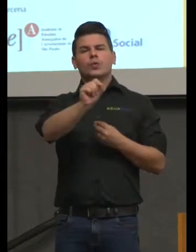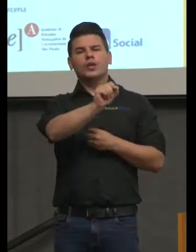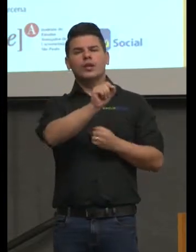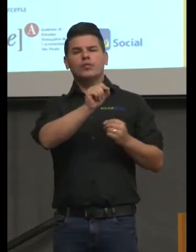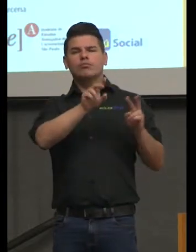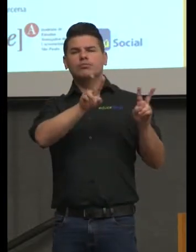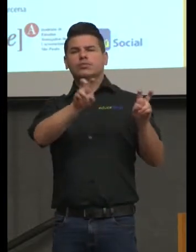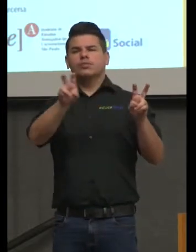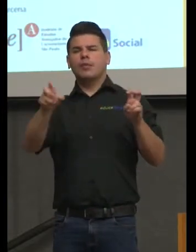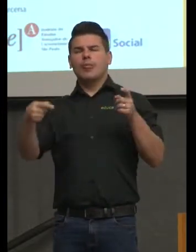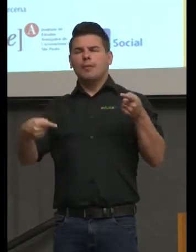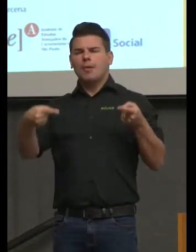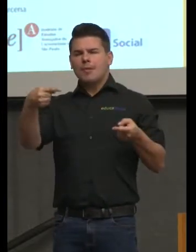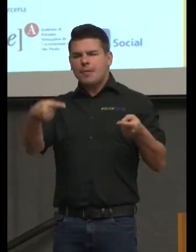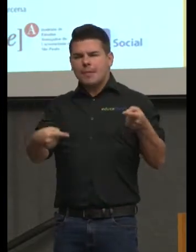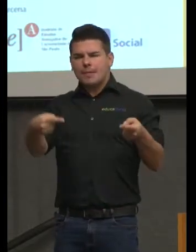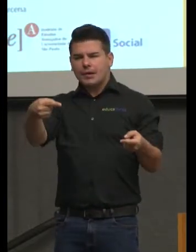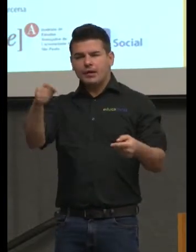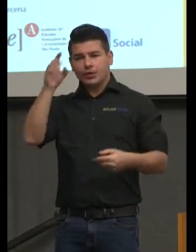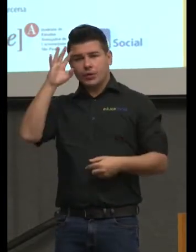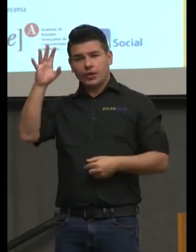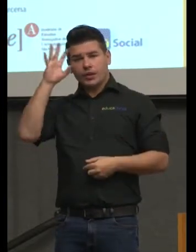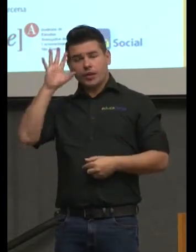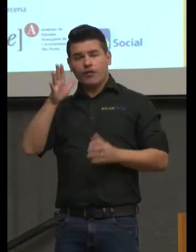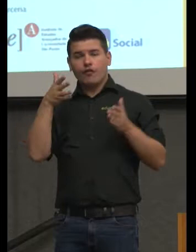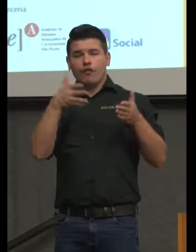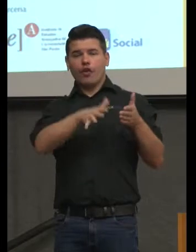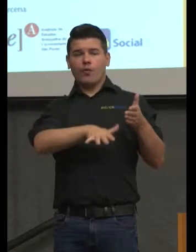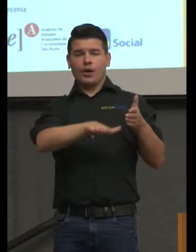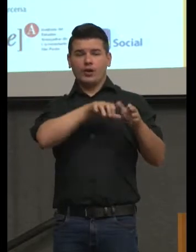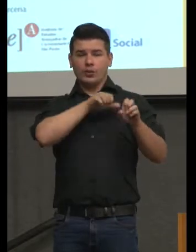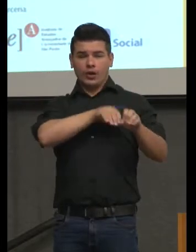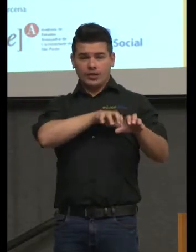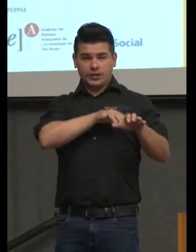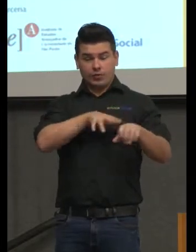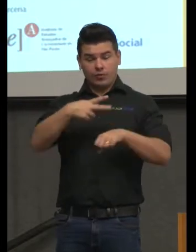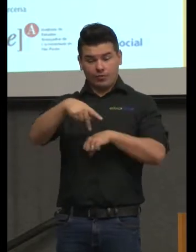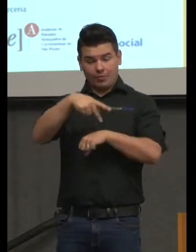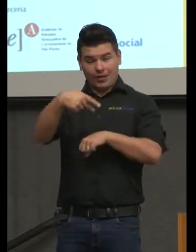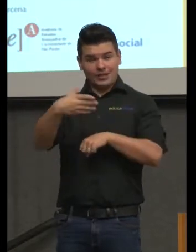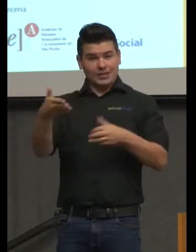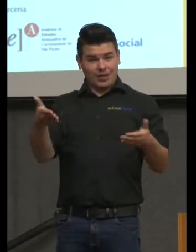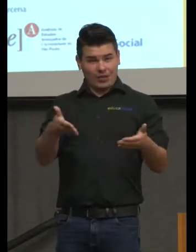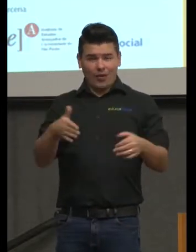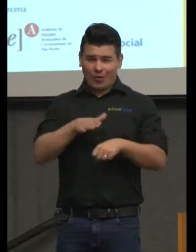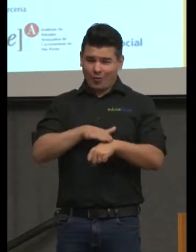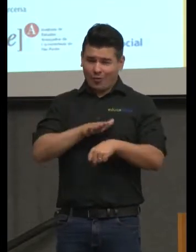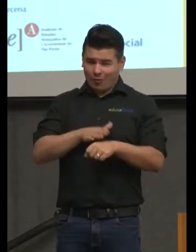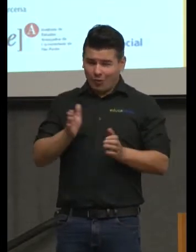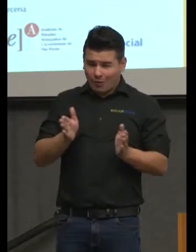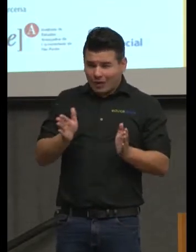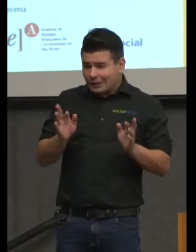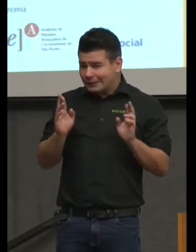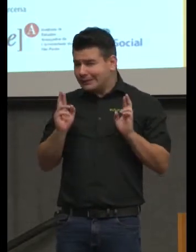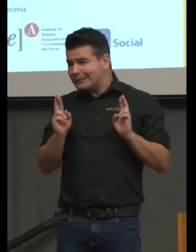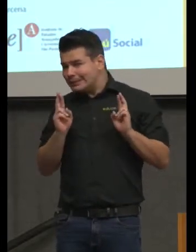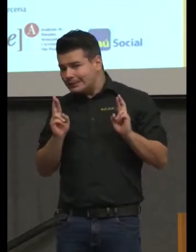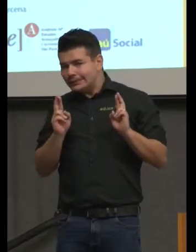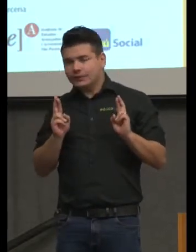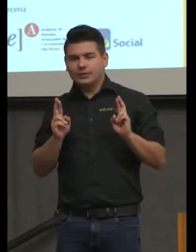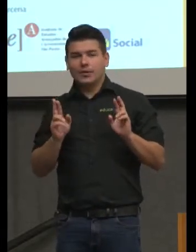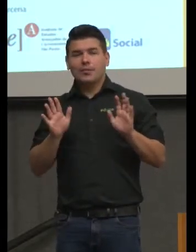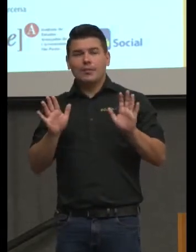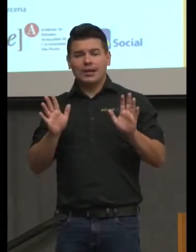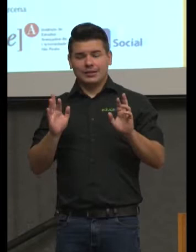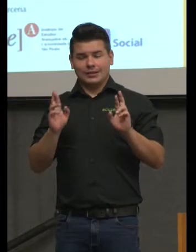discussões teóricas sobre a educação no país, para que lado vão. Estamos num momento de expectativa, mas